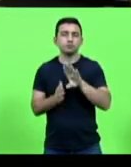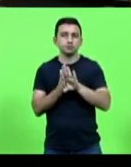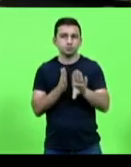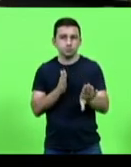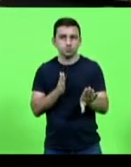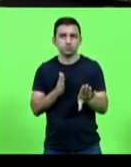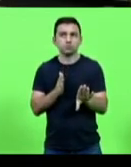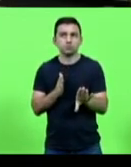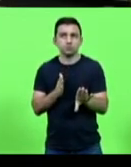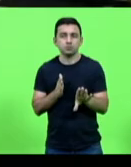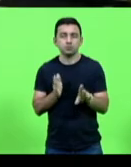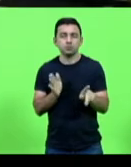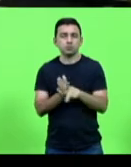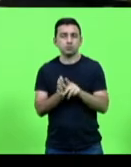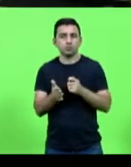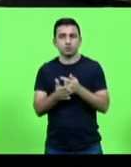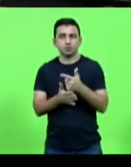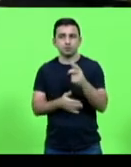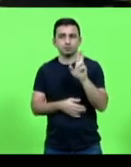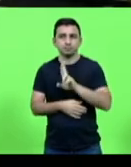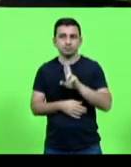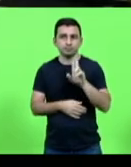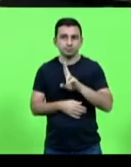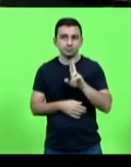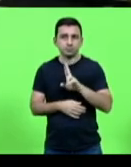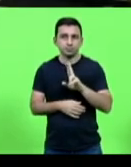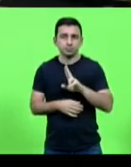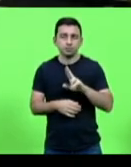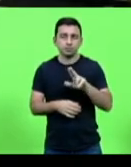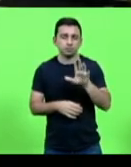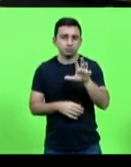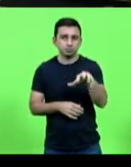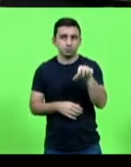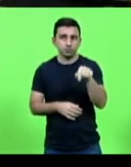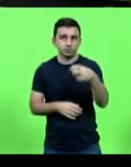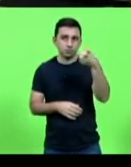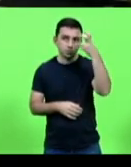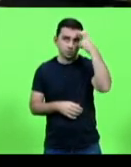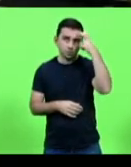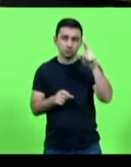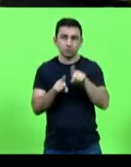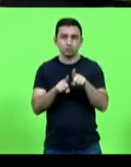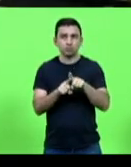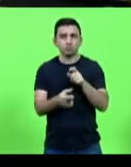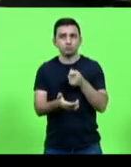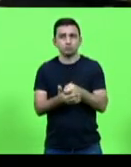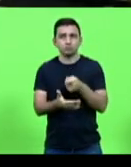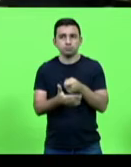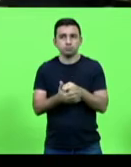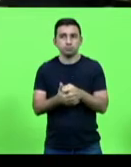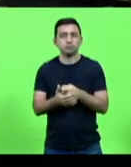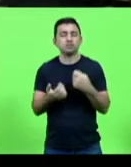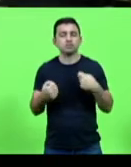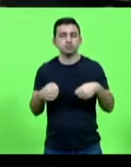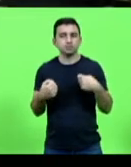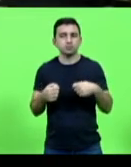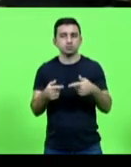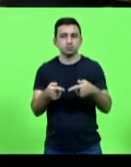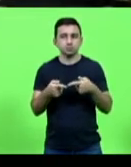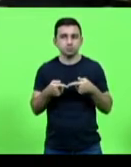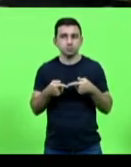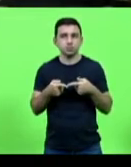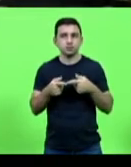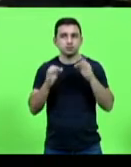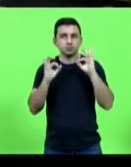de recursos emergenciais ao setor cultural e a exigência de certidão negativa de débito com entes